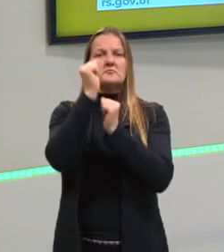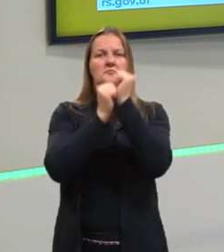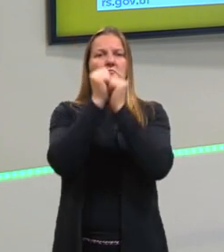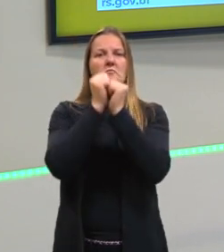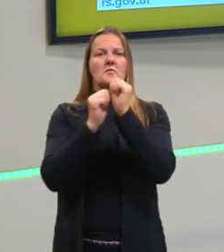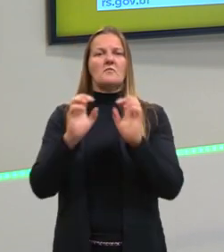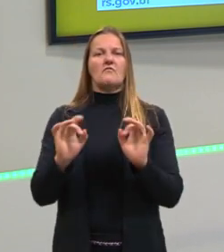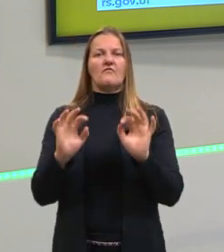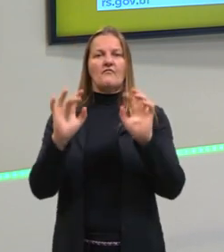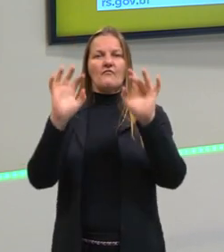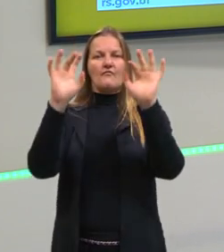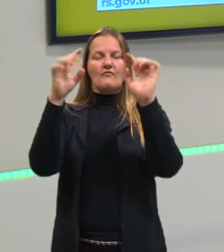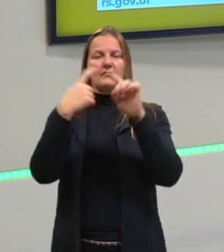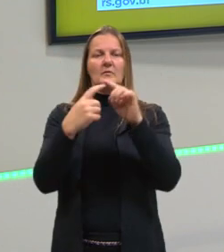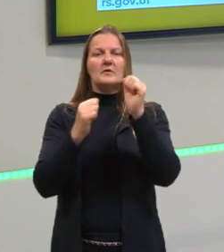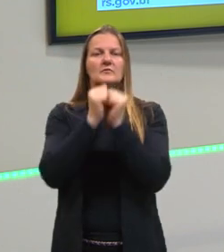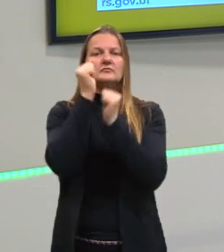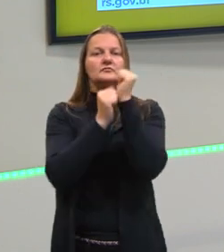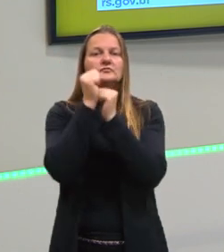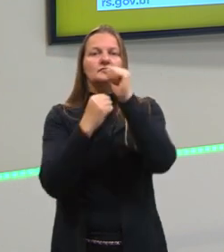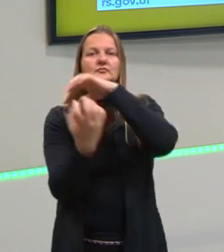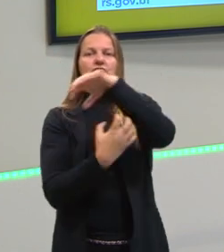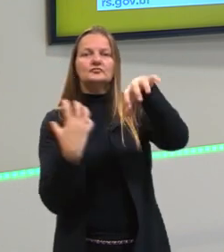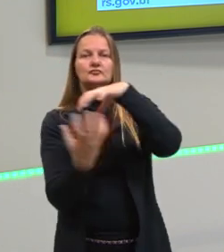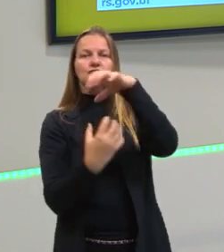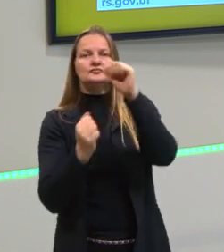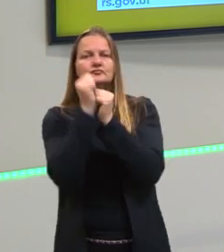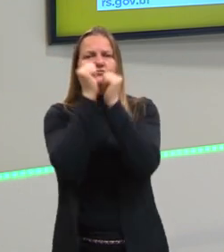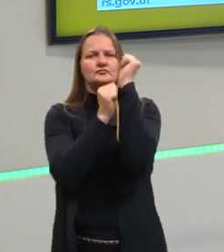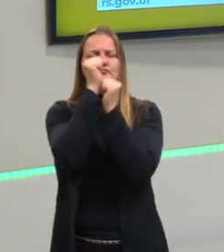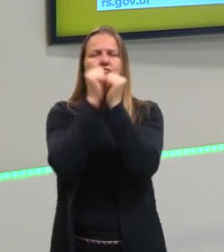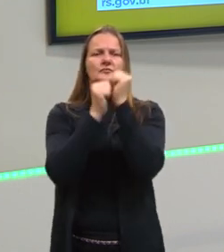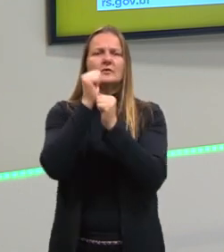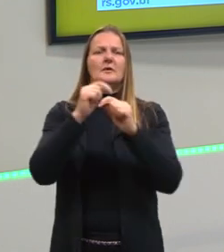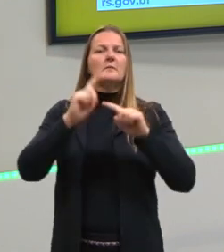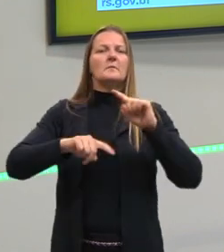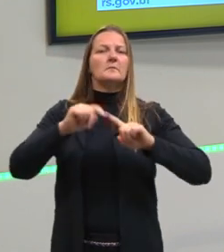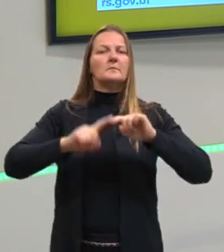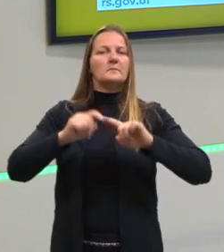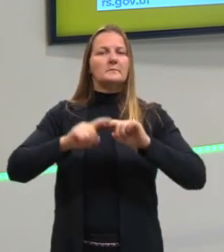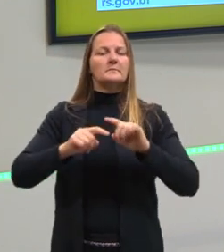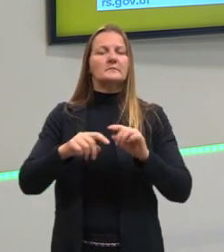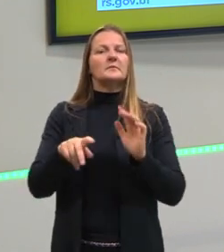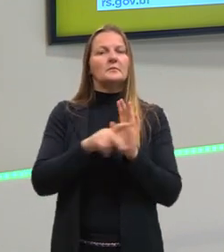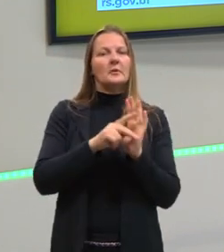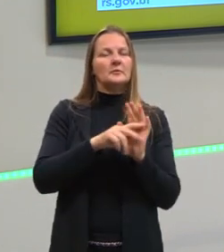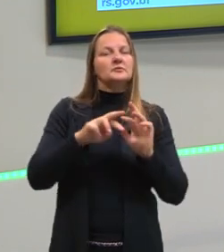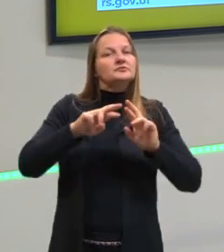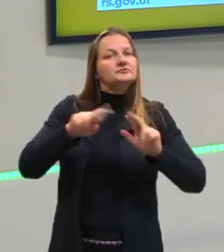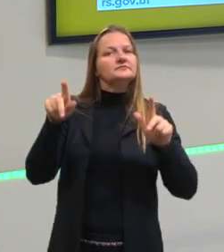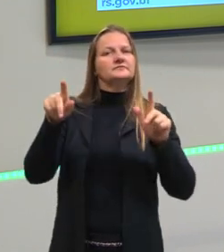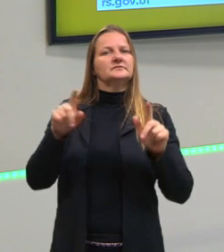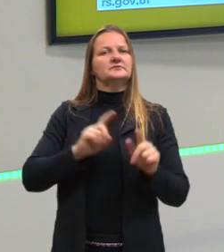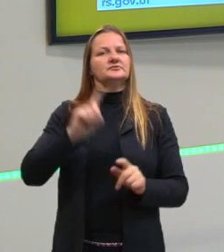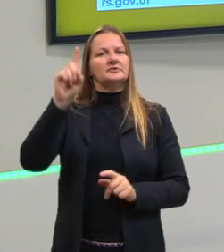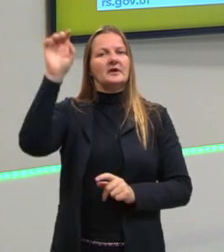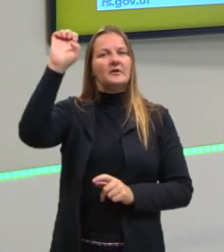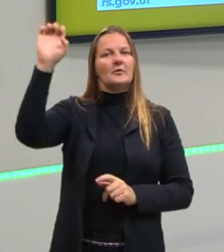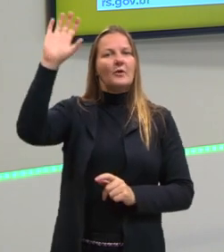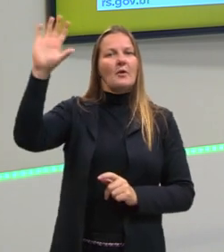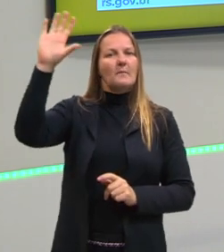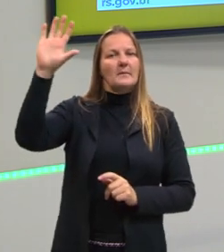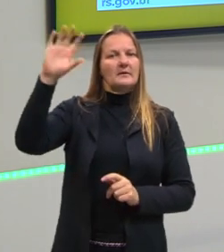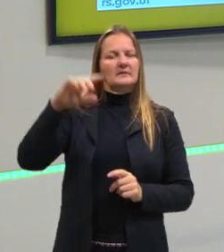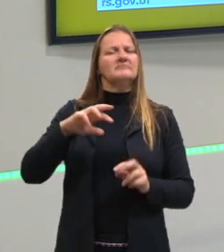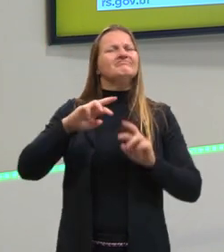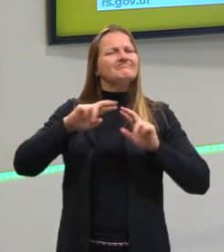ou a Revolução Industrial, porque todo o materialismo histórico deles era muito diferente do que devia a Europa. E